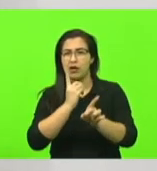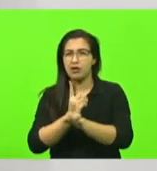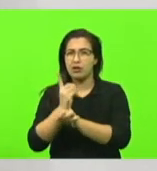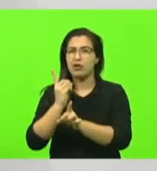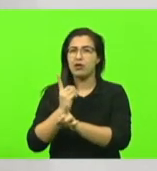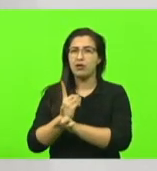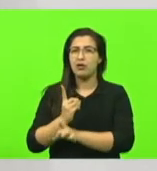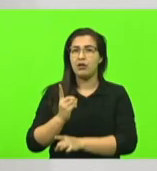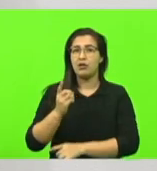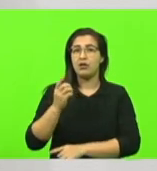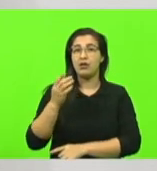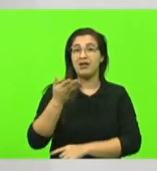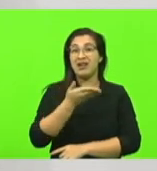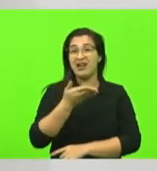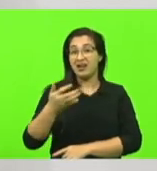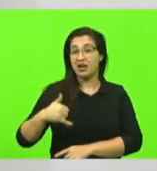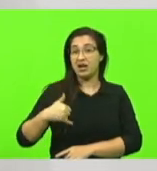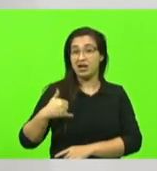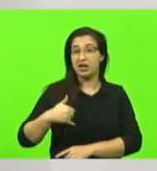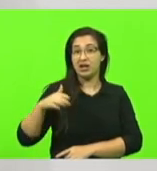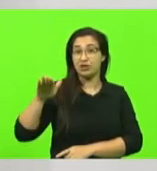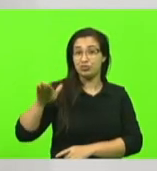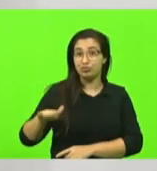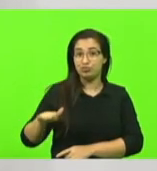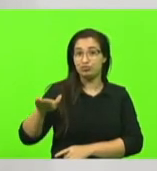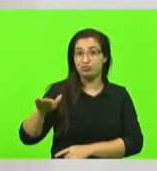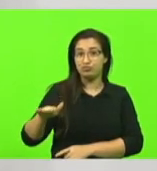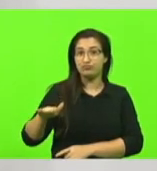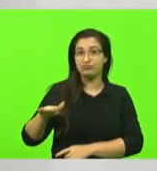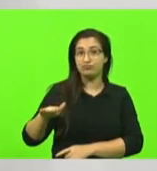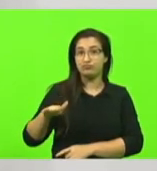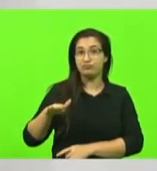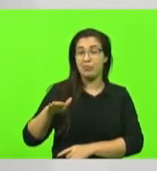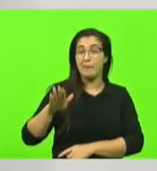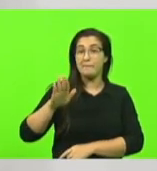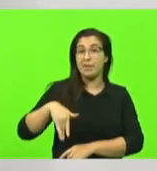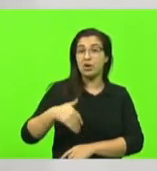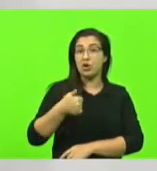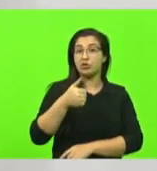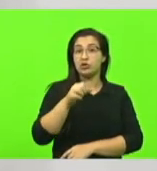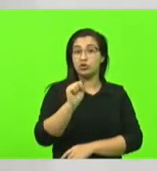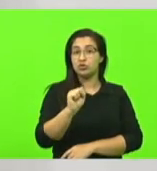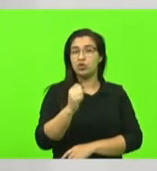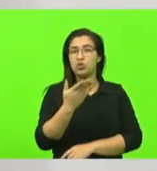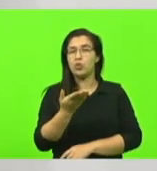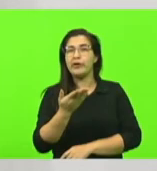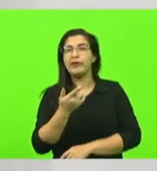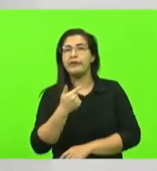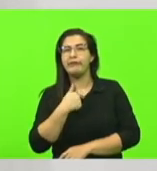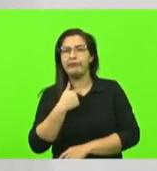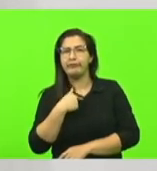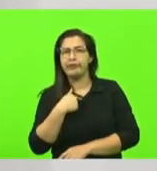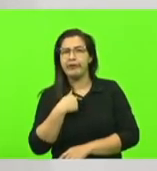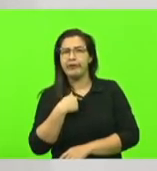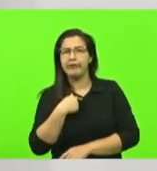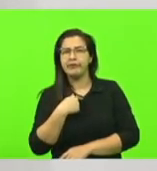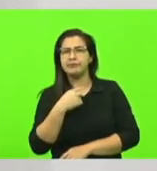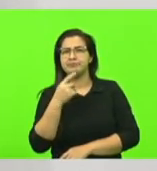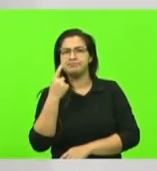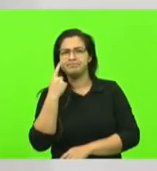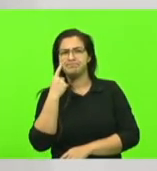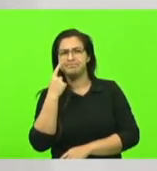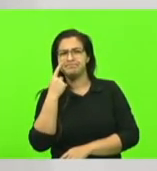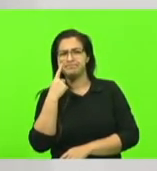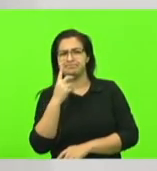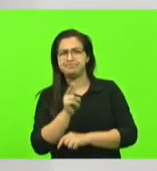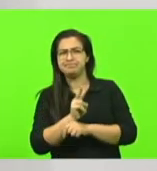menores com essas atitudes suspeitas no sentido de que possam vir a